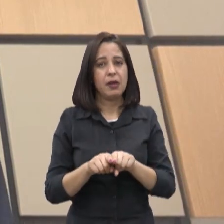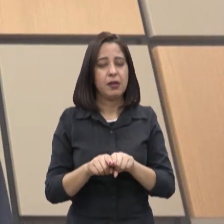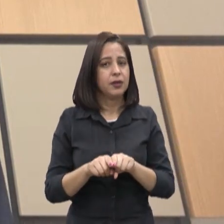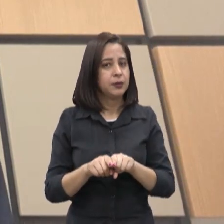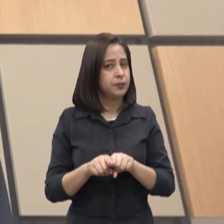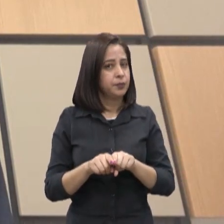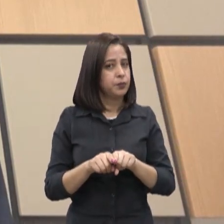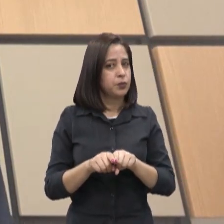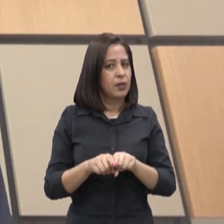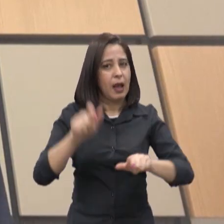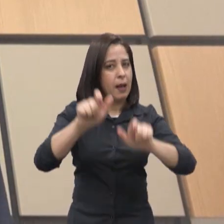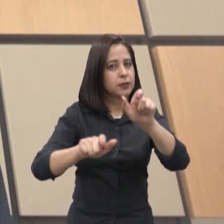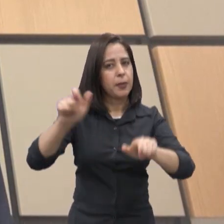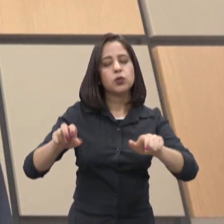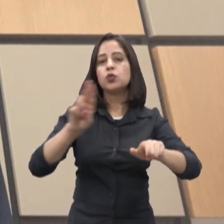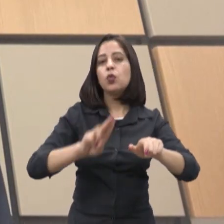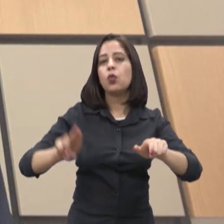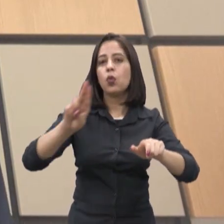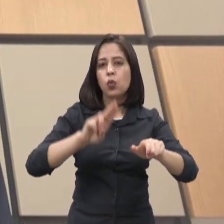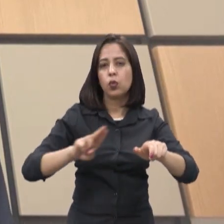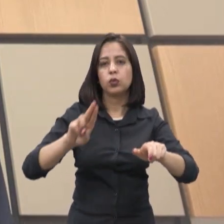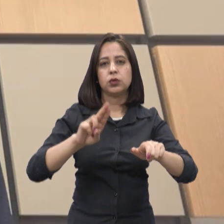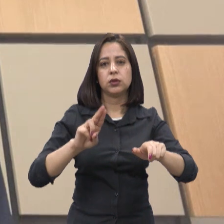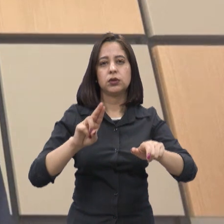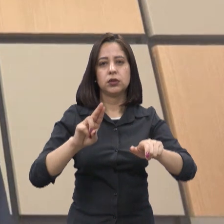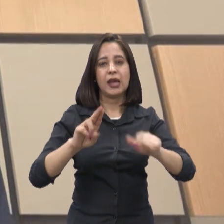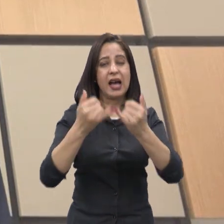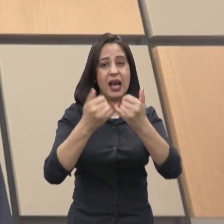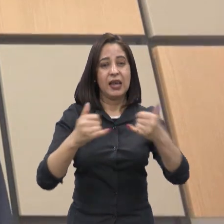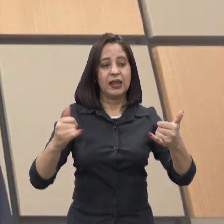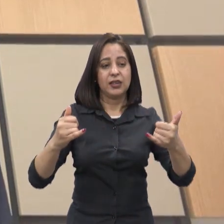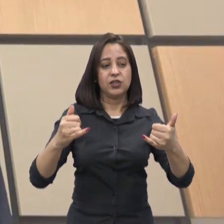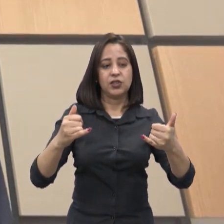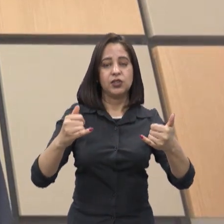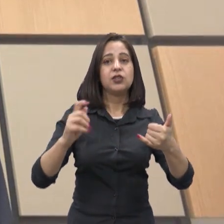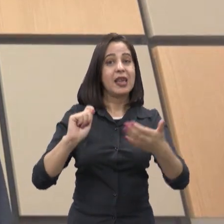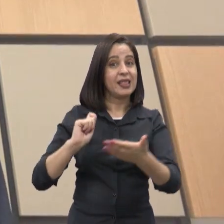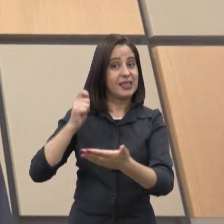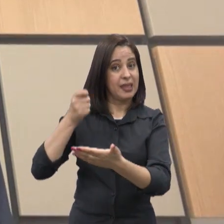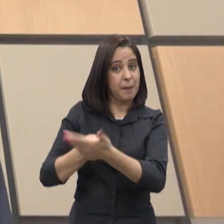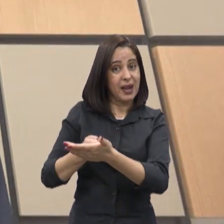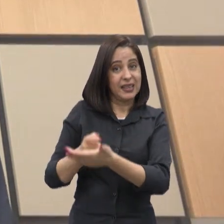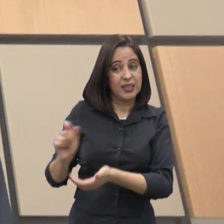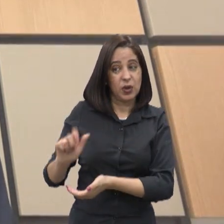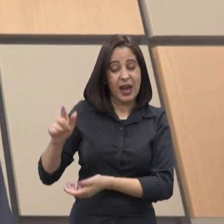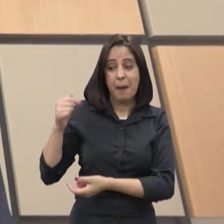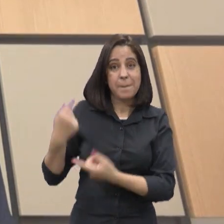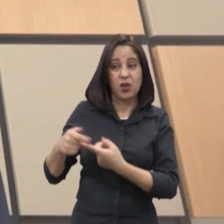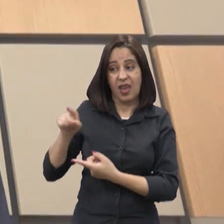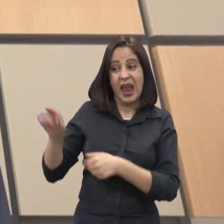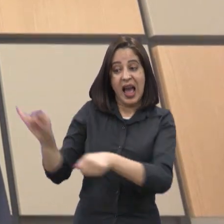clientes, para as pessoas que utilizam a energia, de que essa energia que ele está pagando está vindo de uma fonte mais cara. Então, é